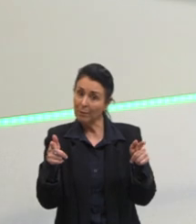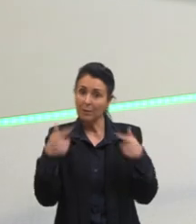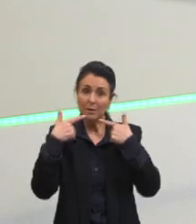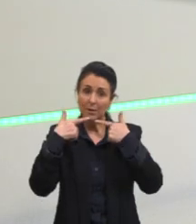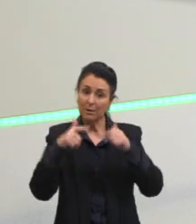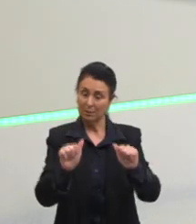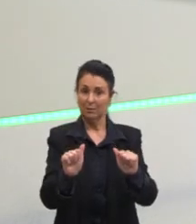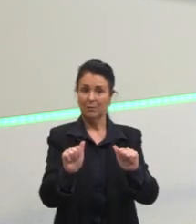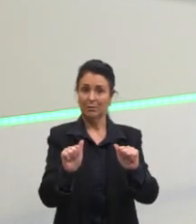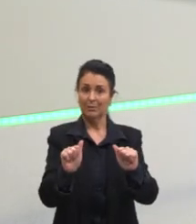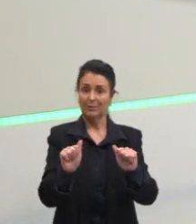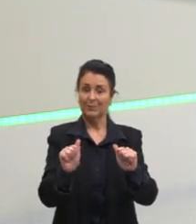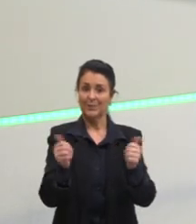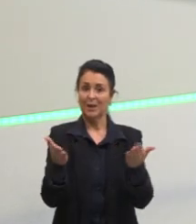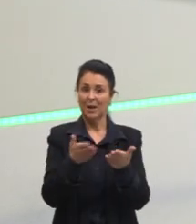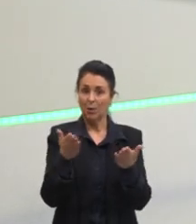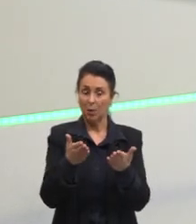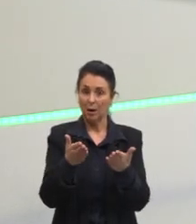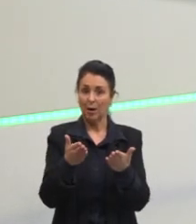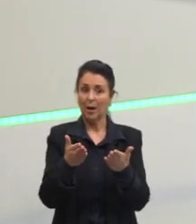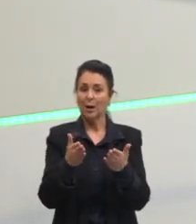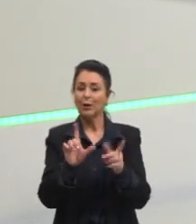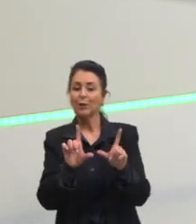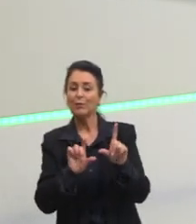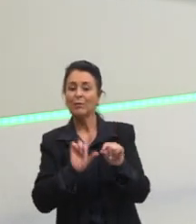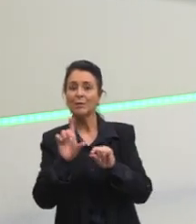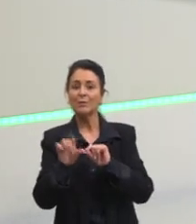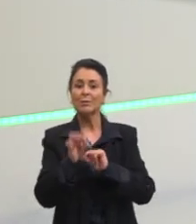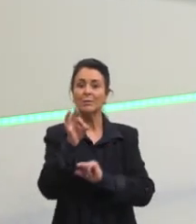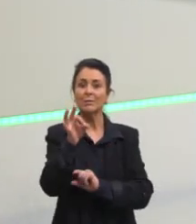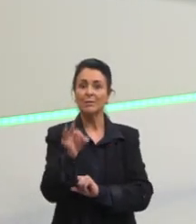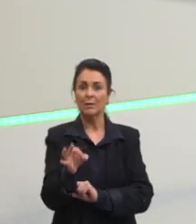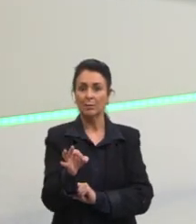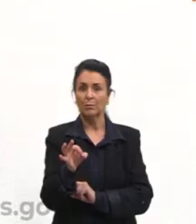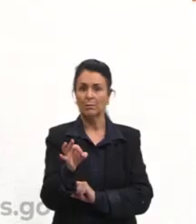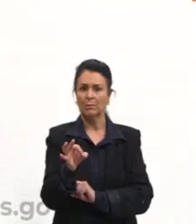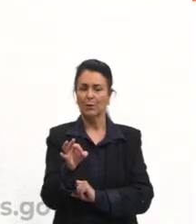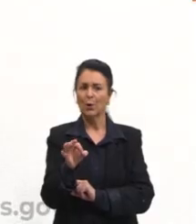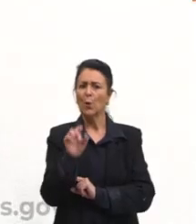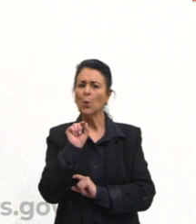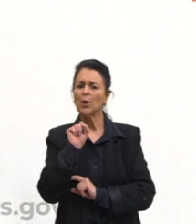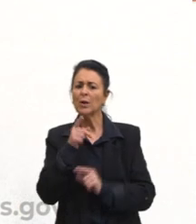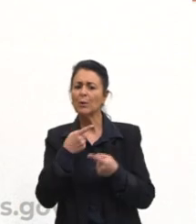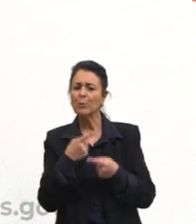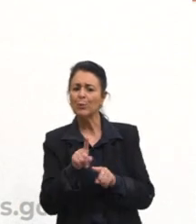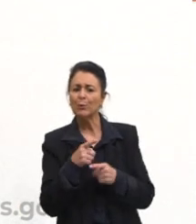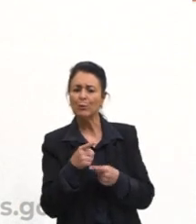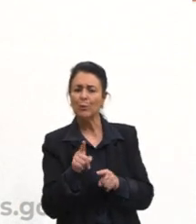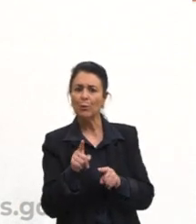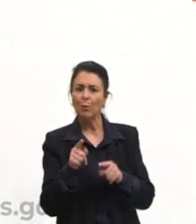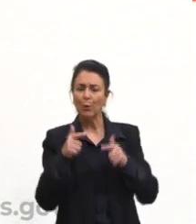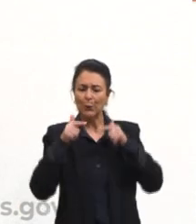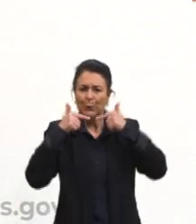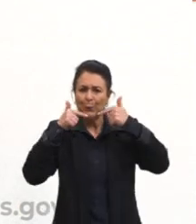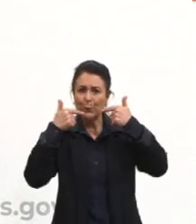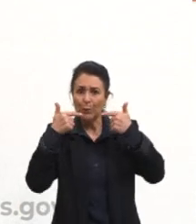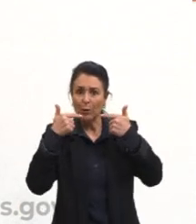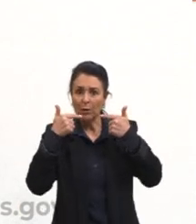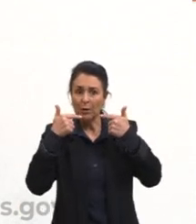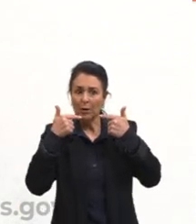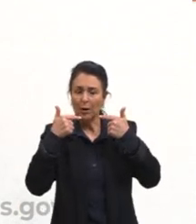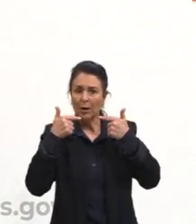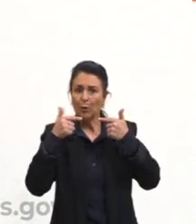Vamos, então, agora para as alternativas. O que será que causou o humor, a quebra da expectativa dentro